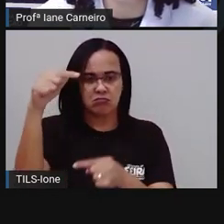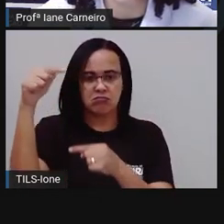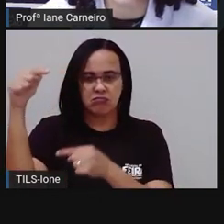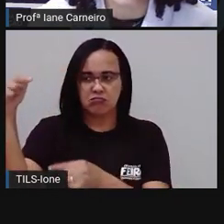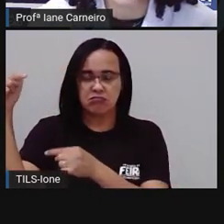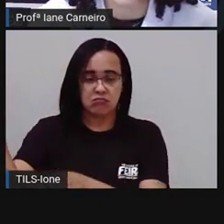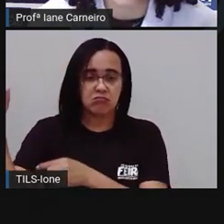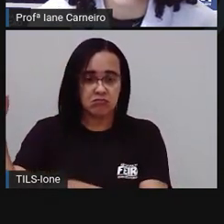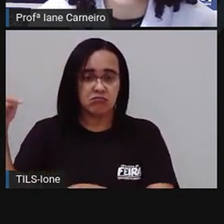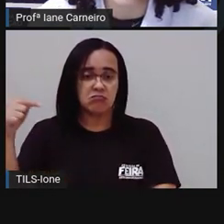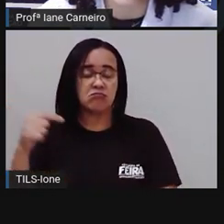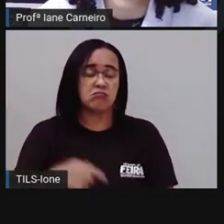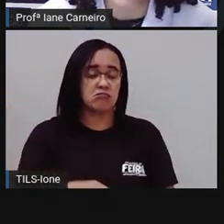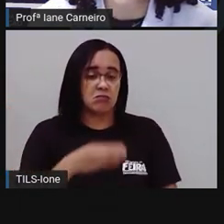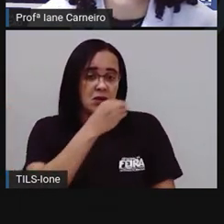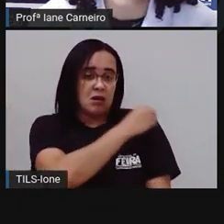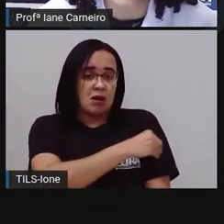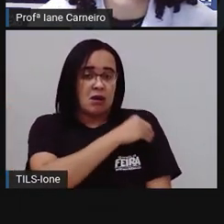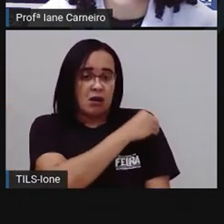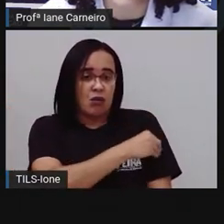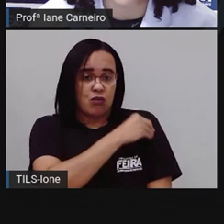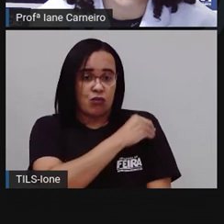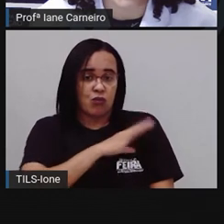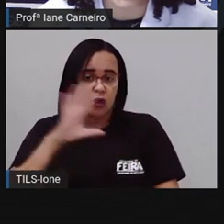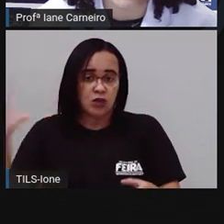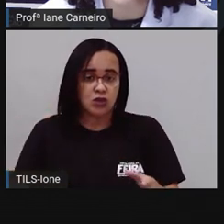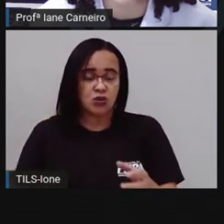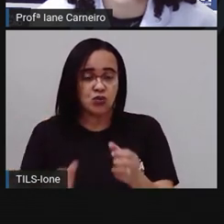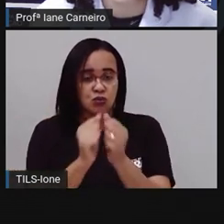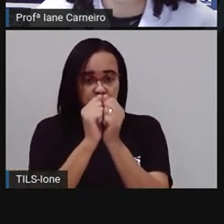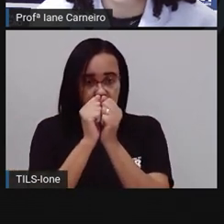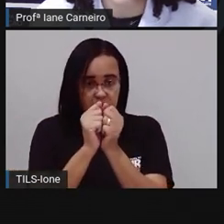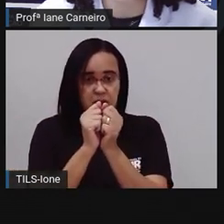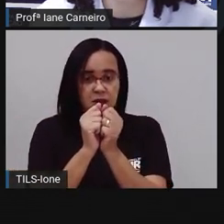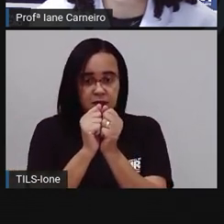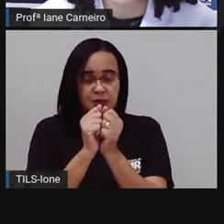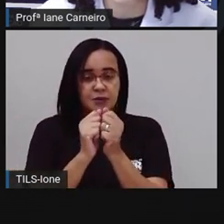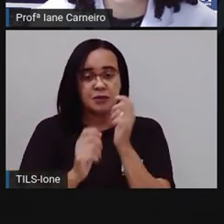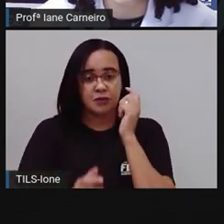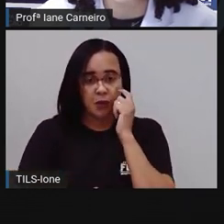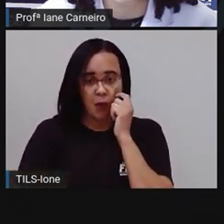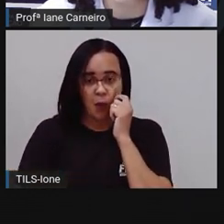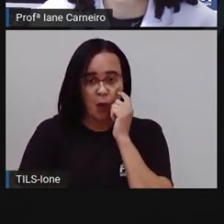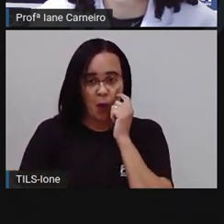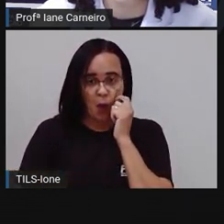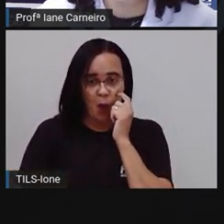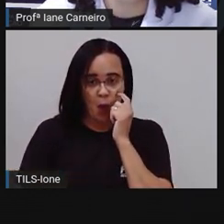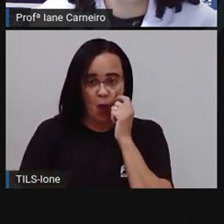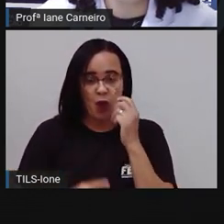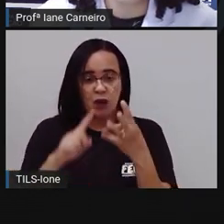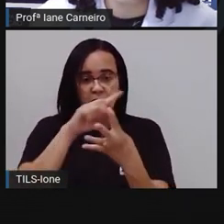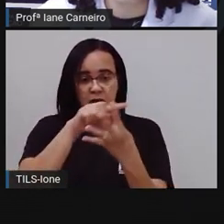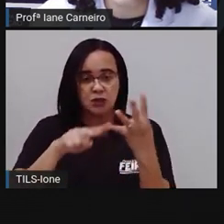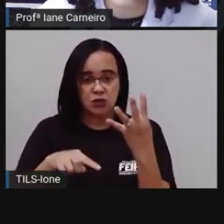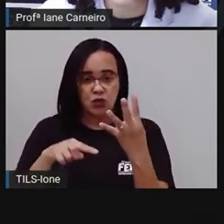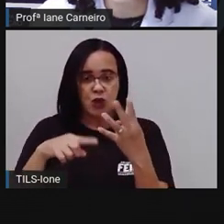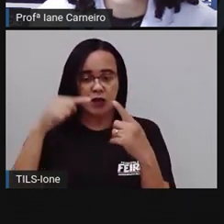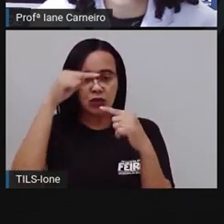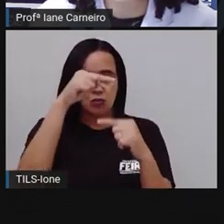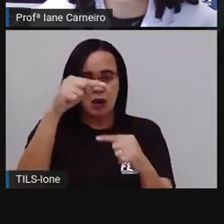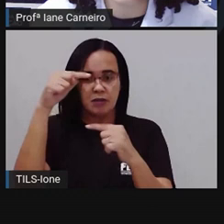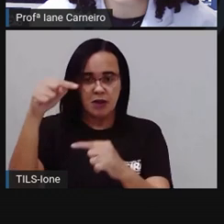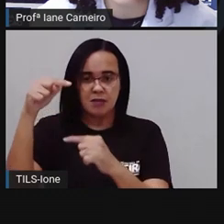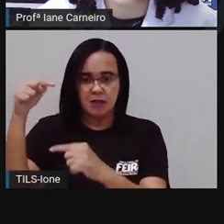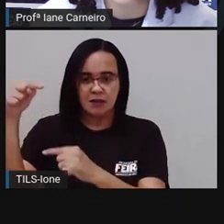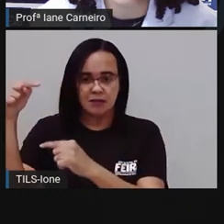juntando todas essas garrafinhas aqui, que estão aqui pequenininhas, não é a grande não, essas aqui, ó, juntando essas